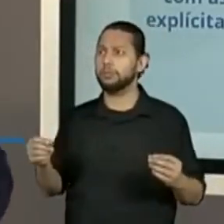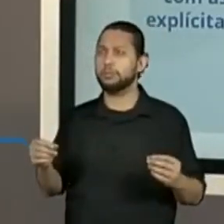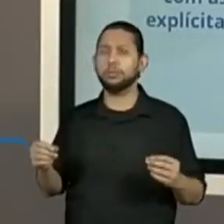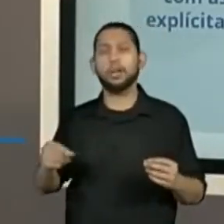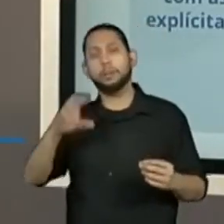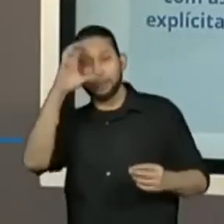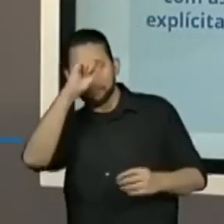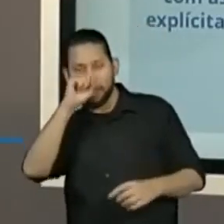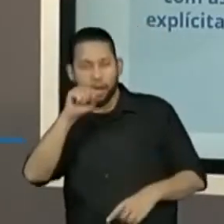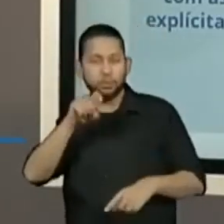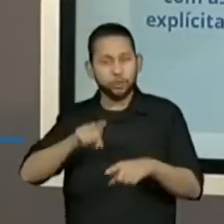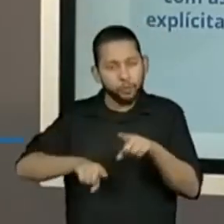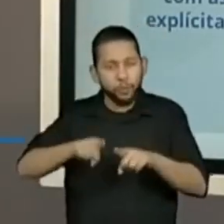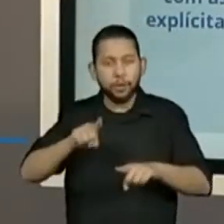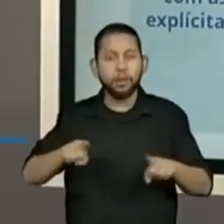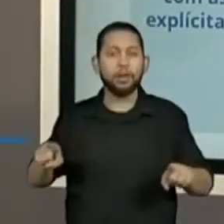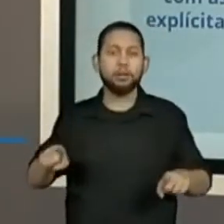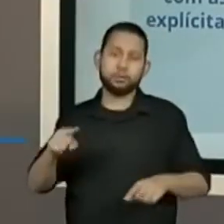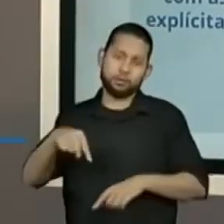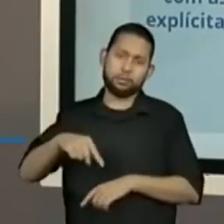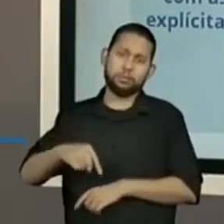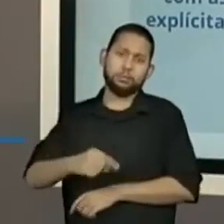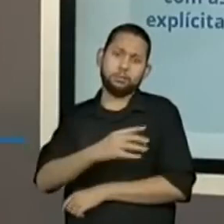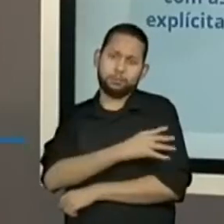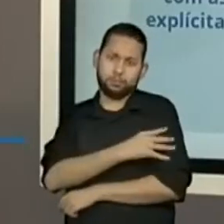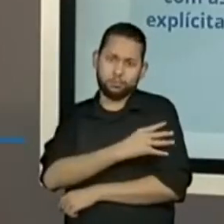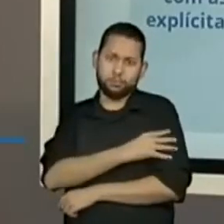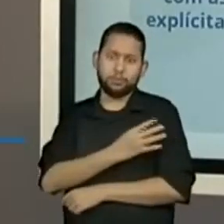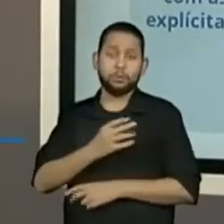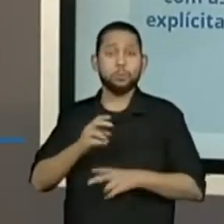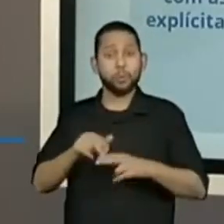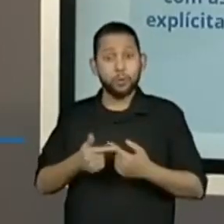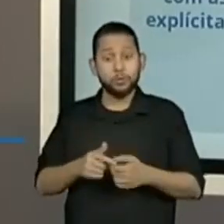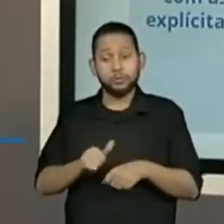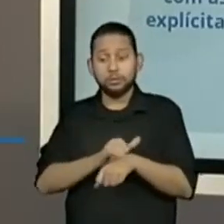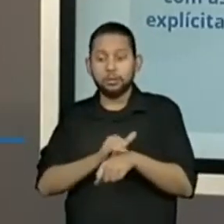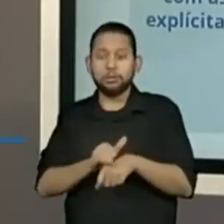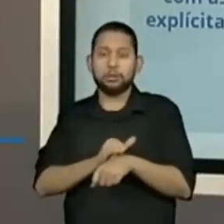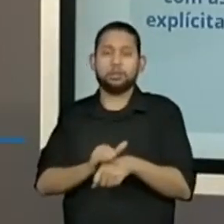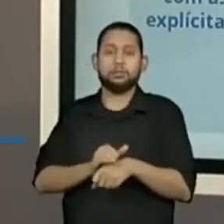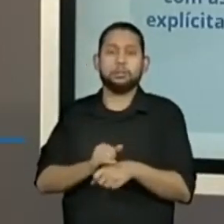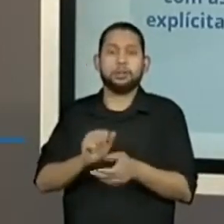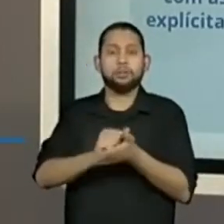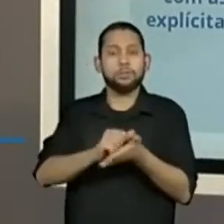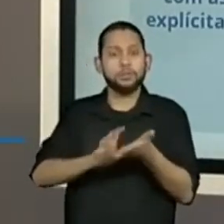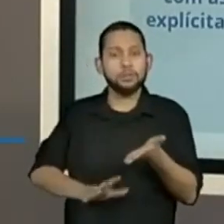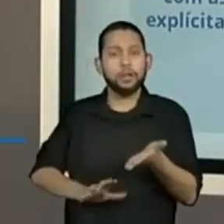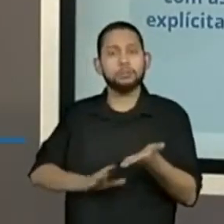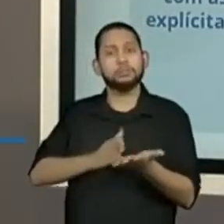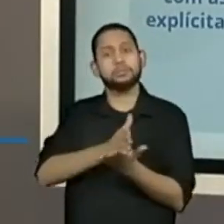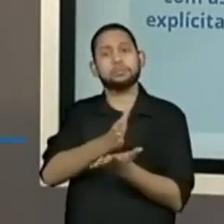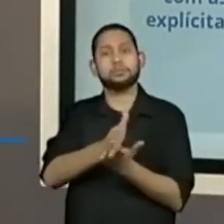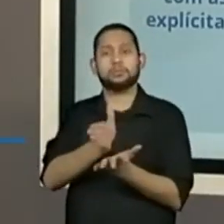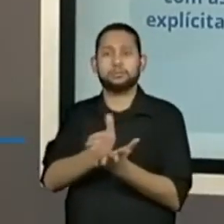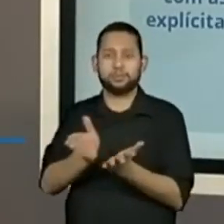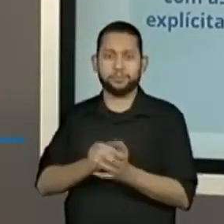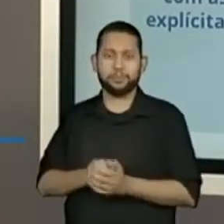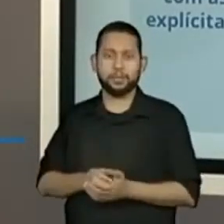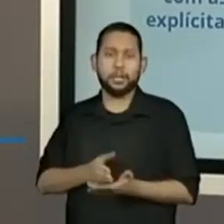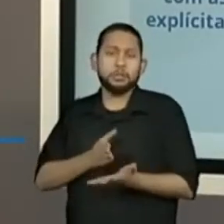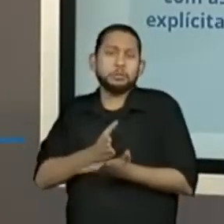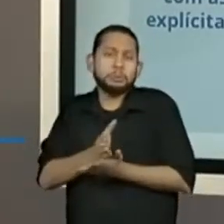aprendizagem, mesmo no quarto ano, né? Então nós trazemos atividades de diversas formas, mais